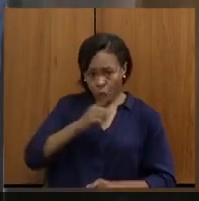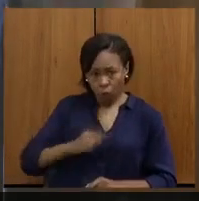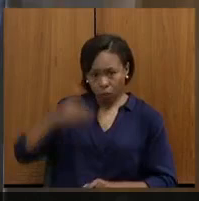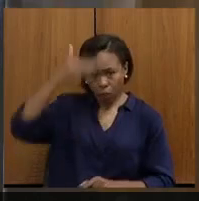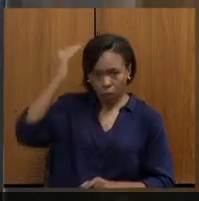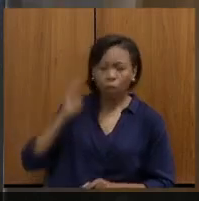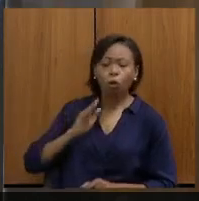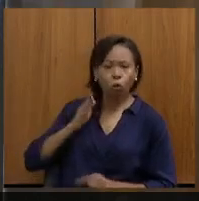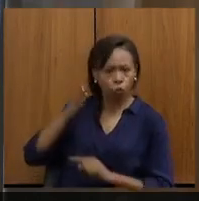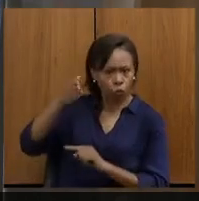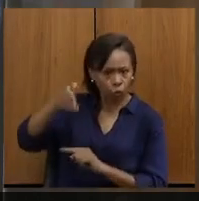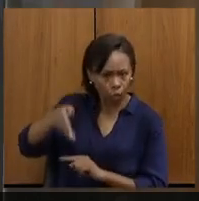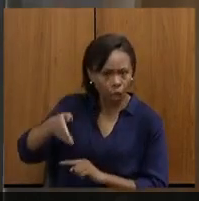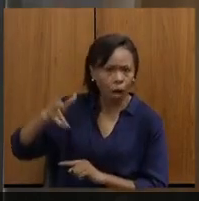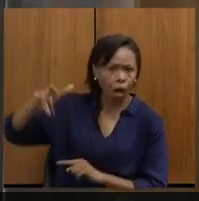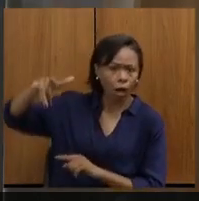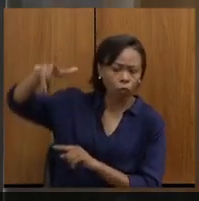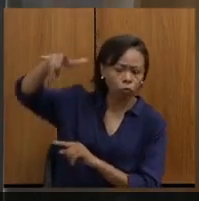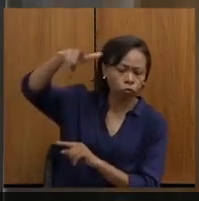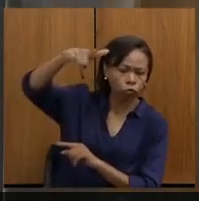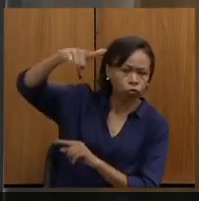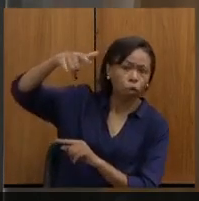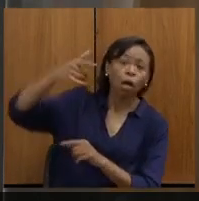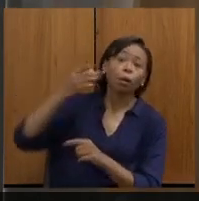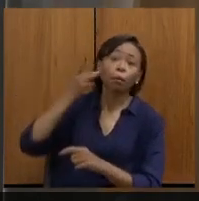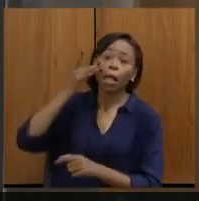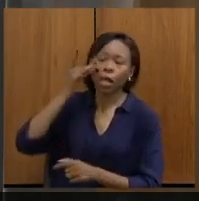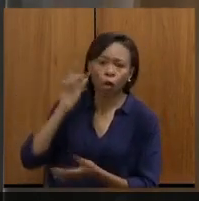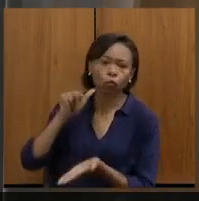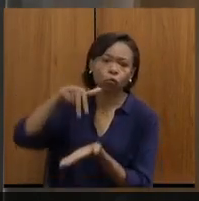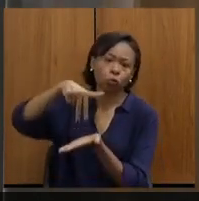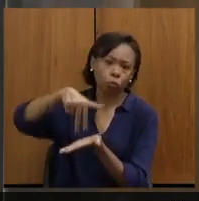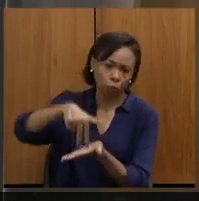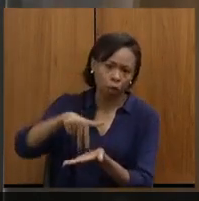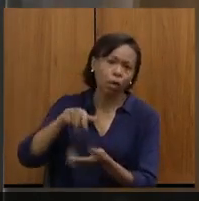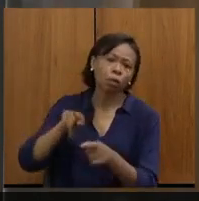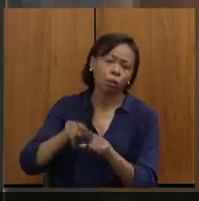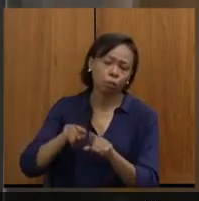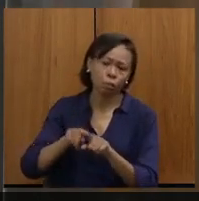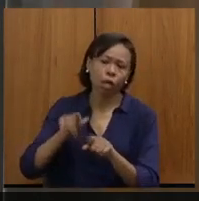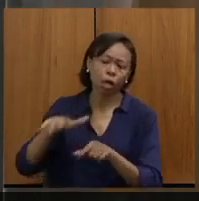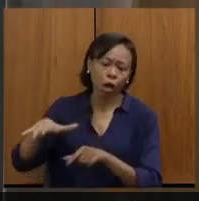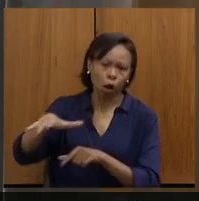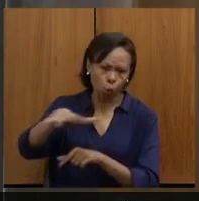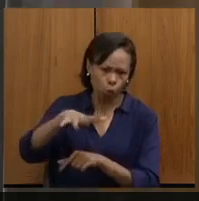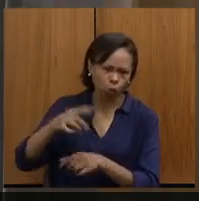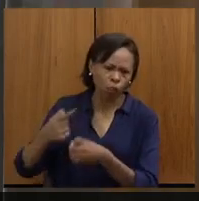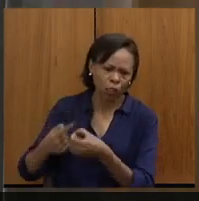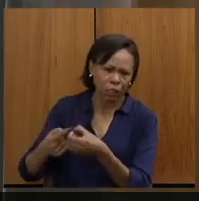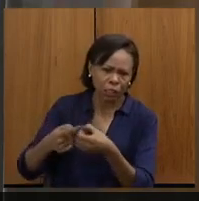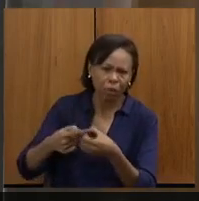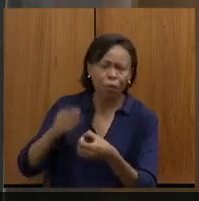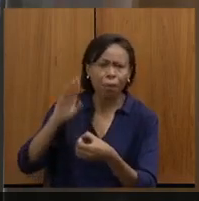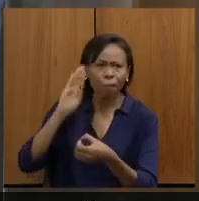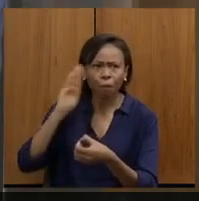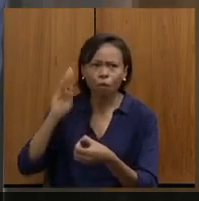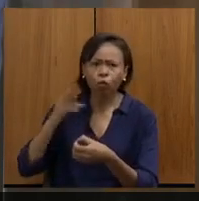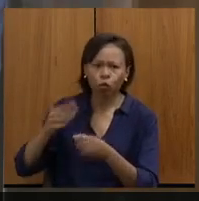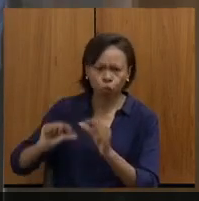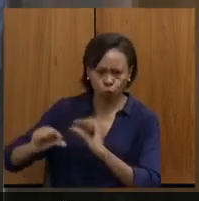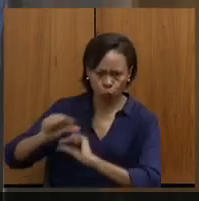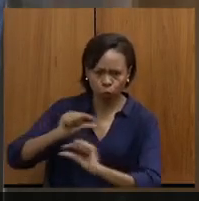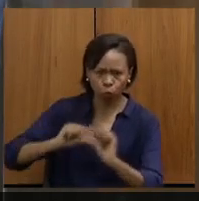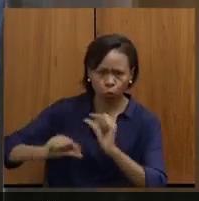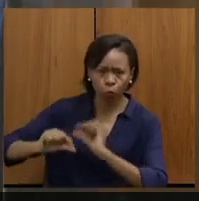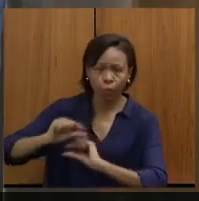sobrevoou, esteve presencialmente em municípios das regiões, particularmente do Mucuri, mas